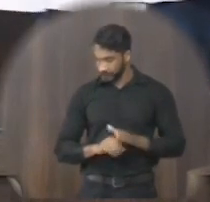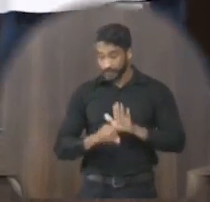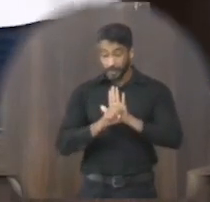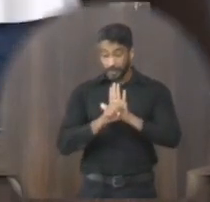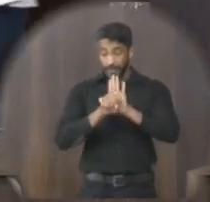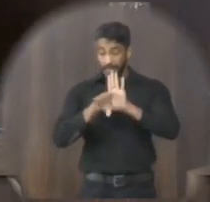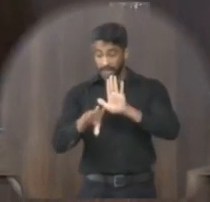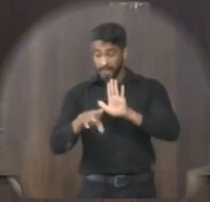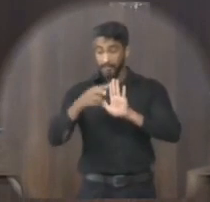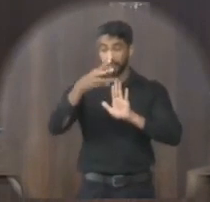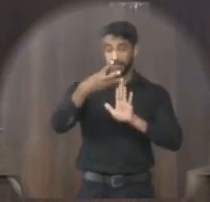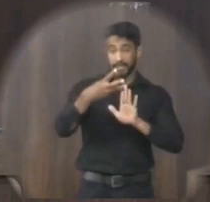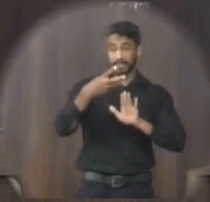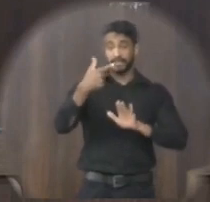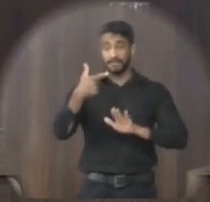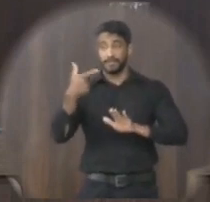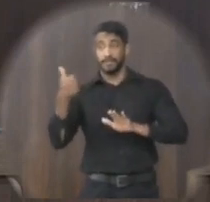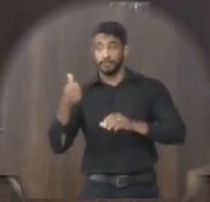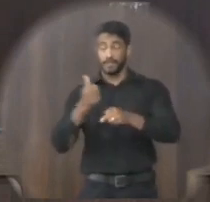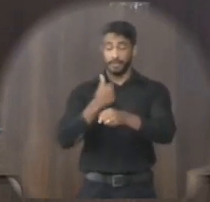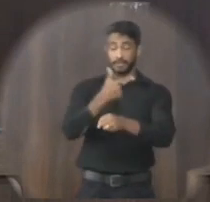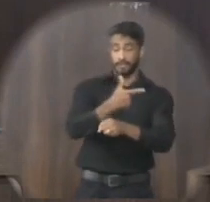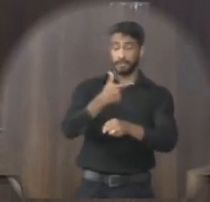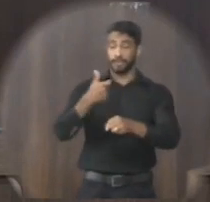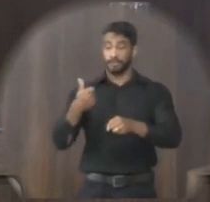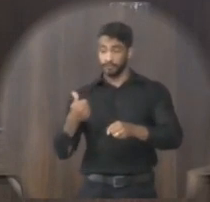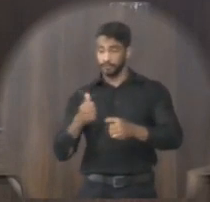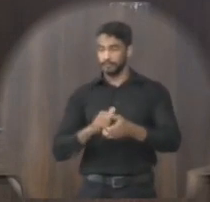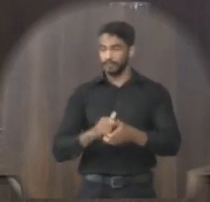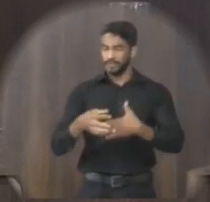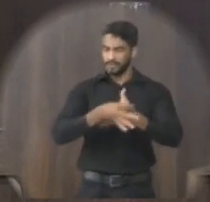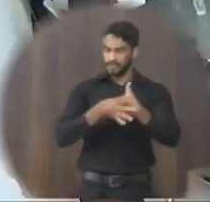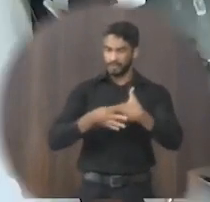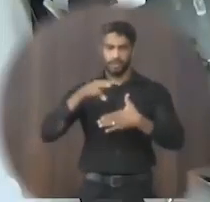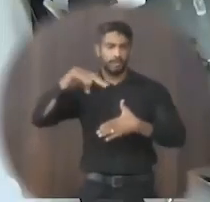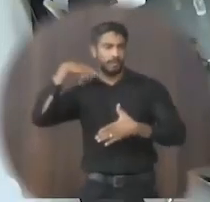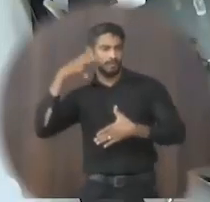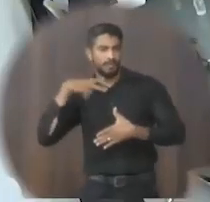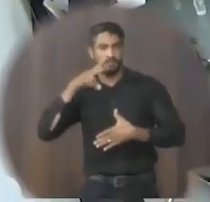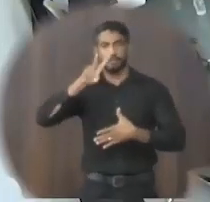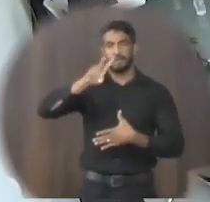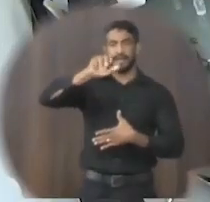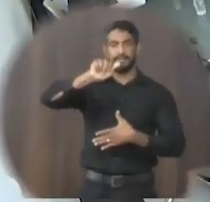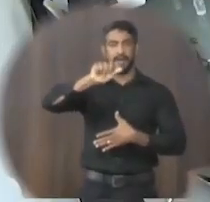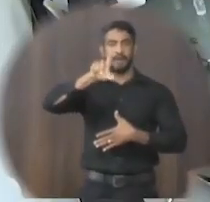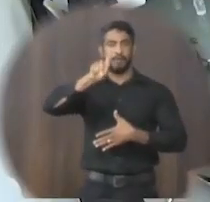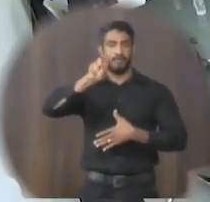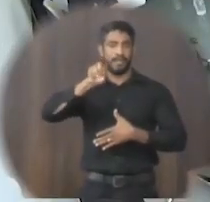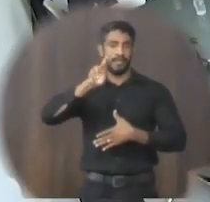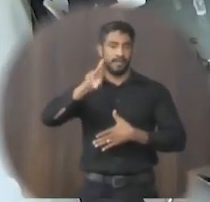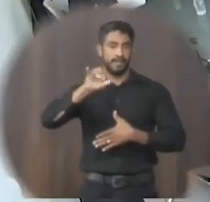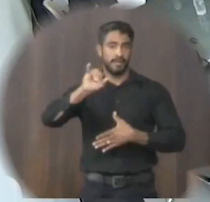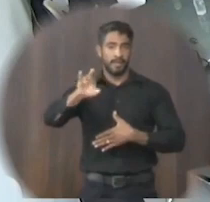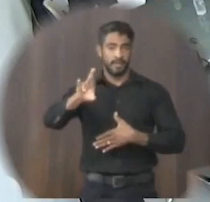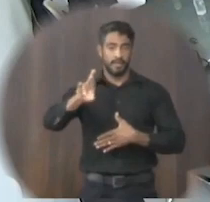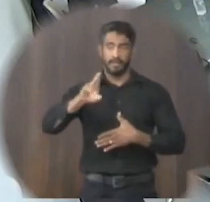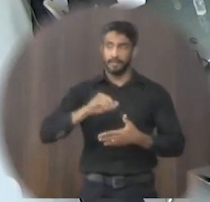requerimento 321 2021 e autoria do vereador Valdeir do Santo Silva